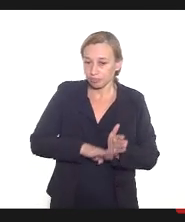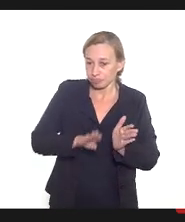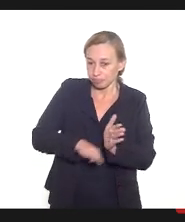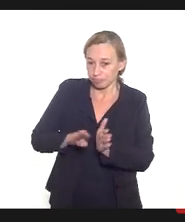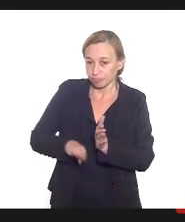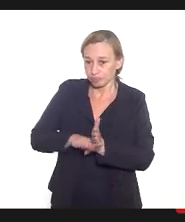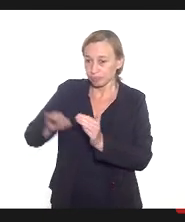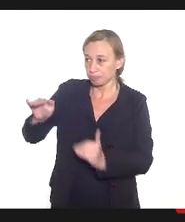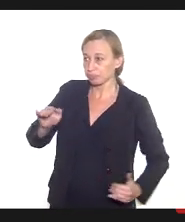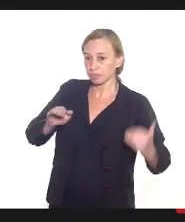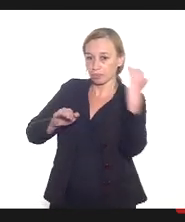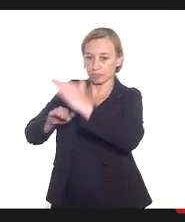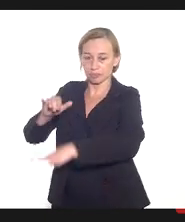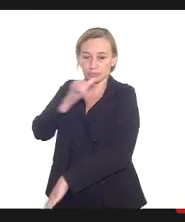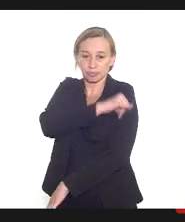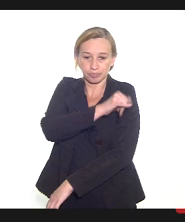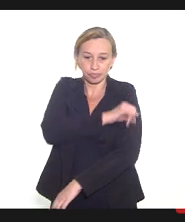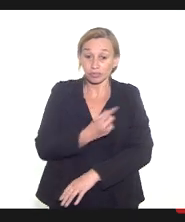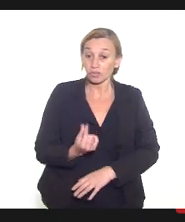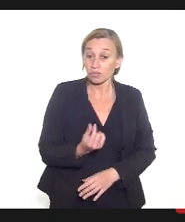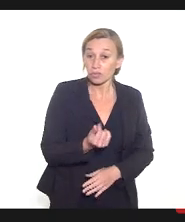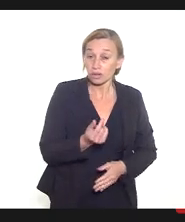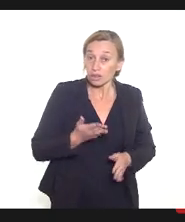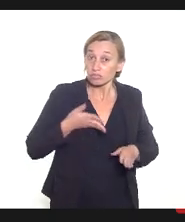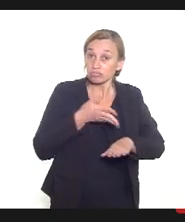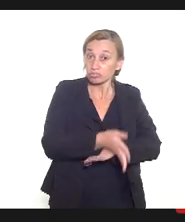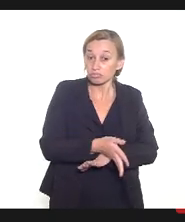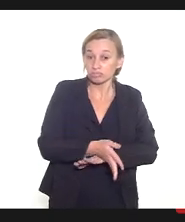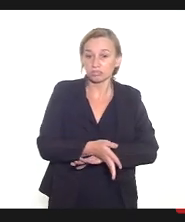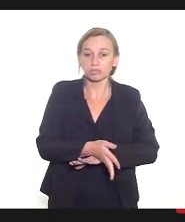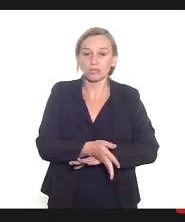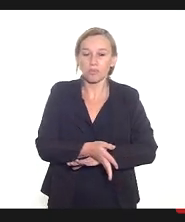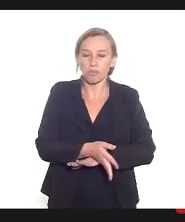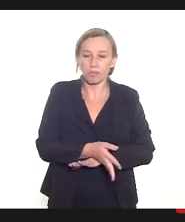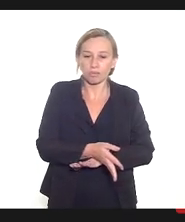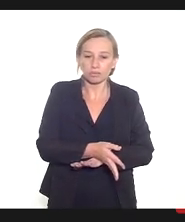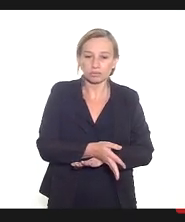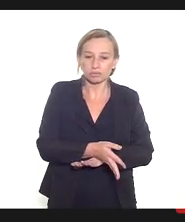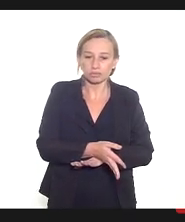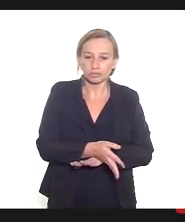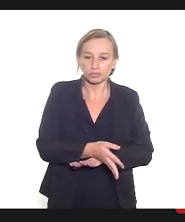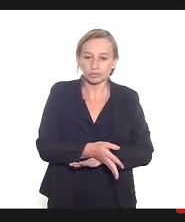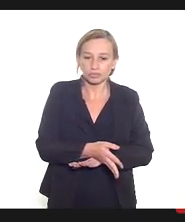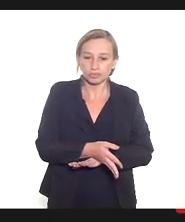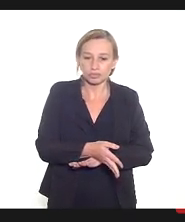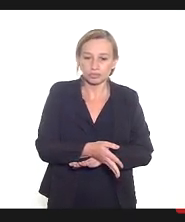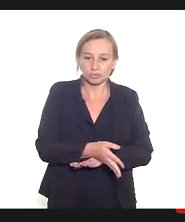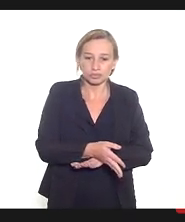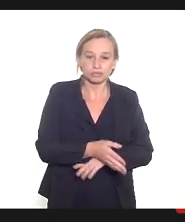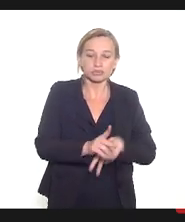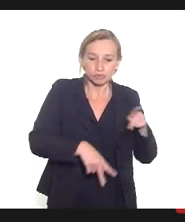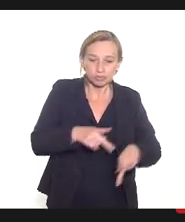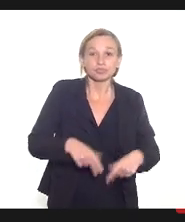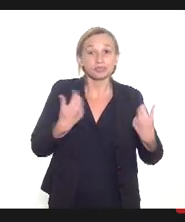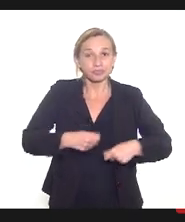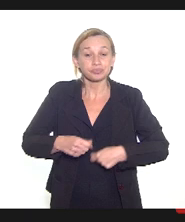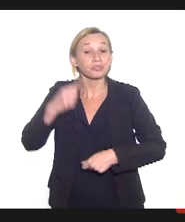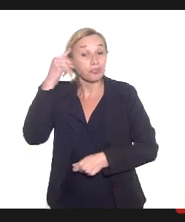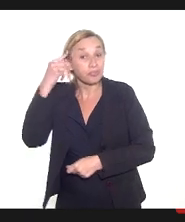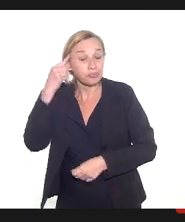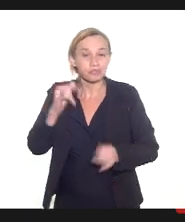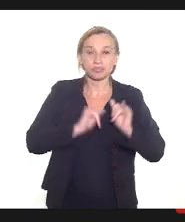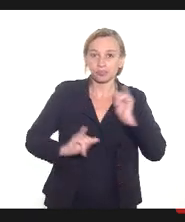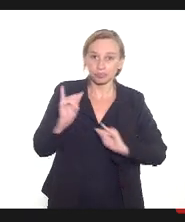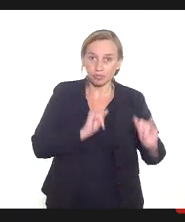supera-rio com o dinheiro que está chegando na no povo tem que também pensar na